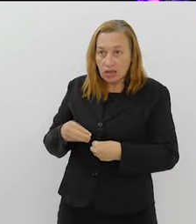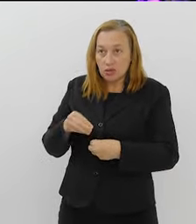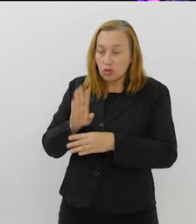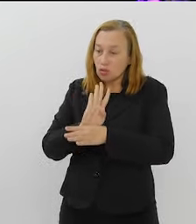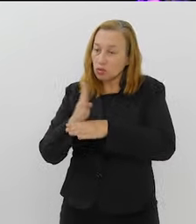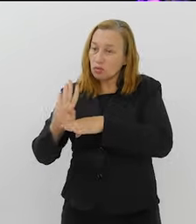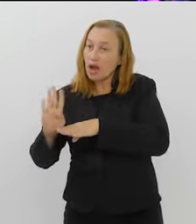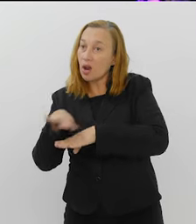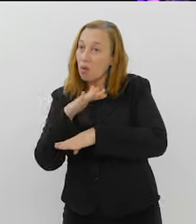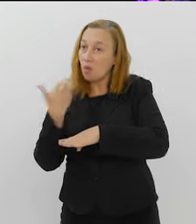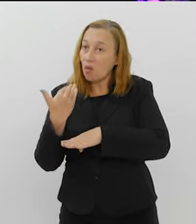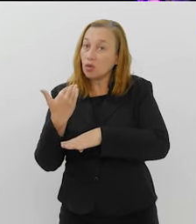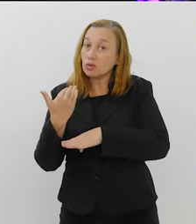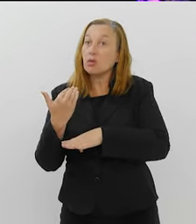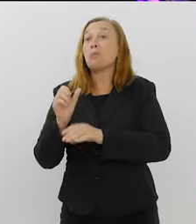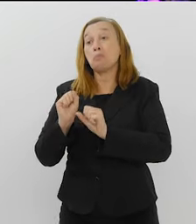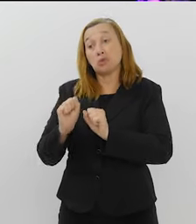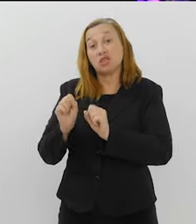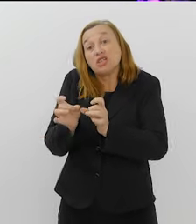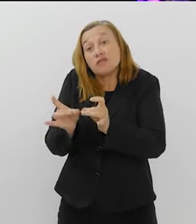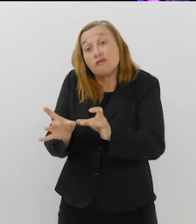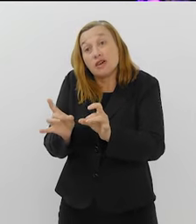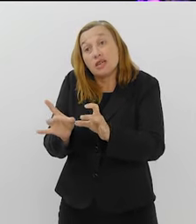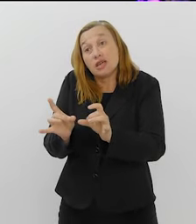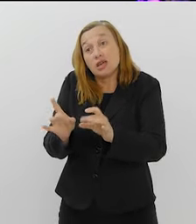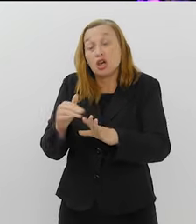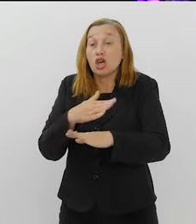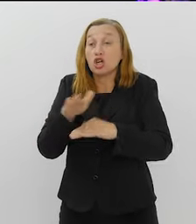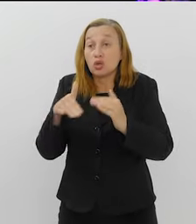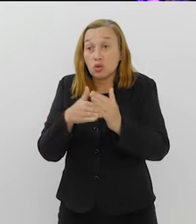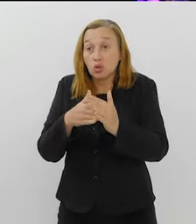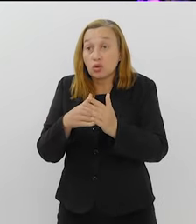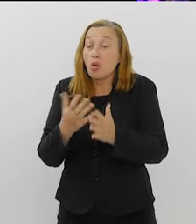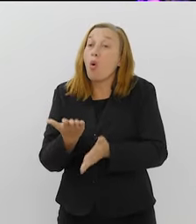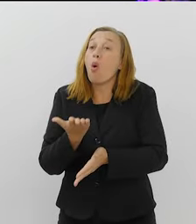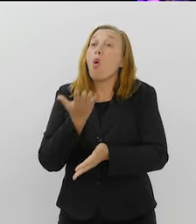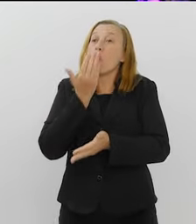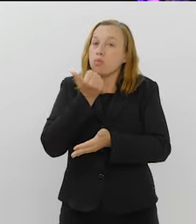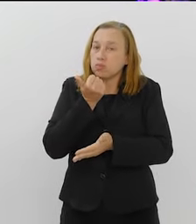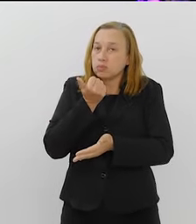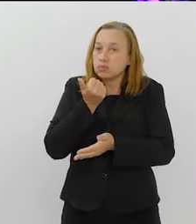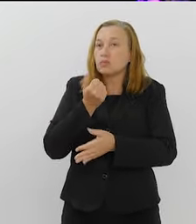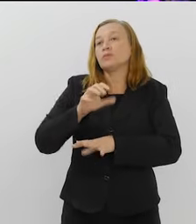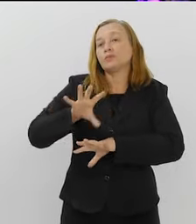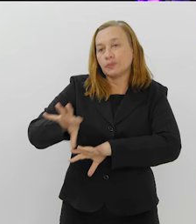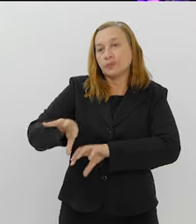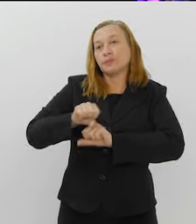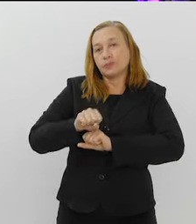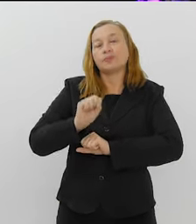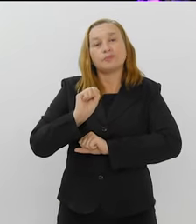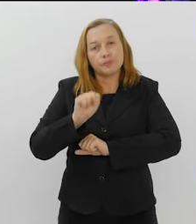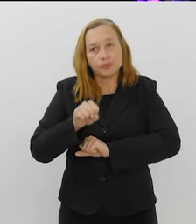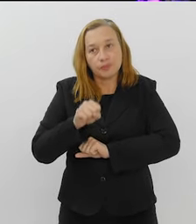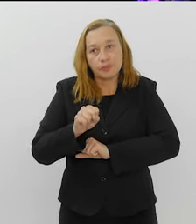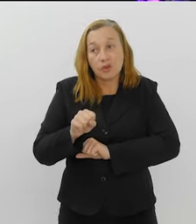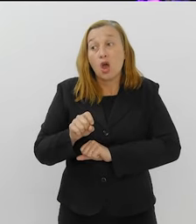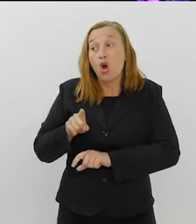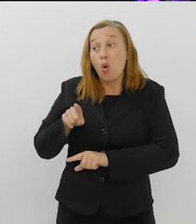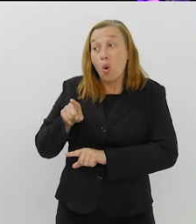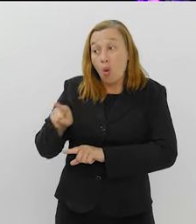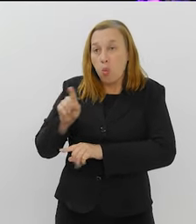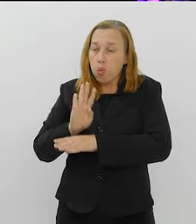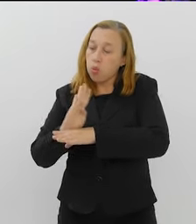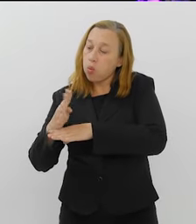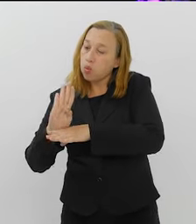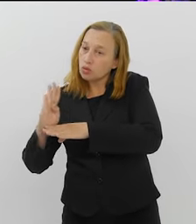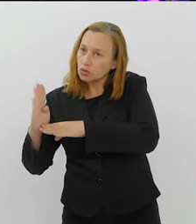possivelmente teriam sido vendidos como pescado. E todos estavam contaminados. Então, é possível sim. É claro que como ele é um